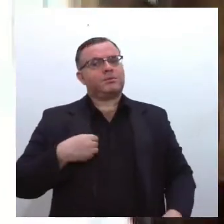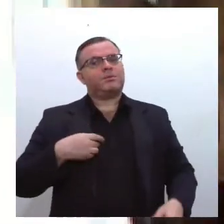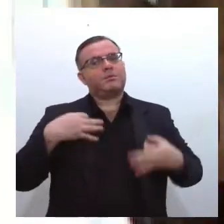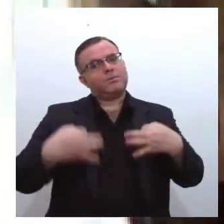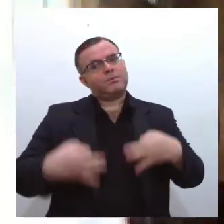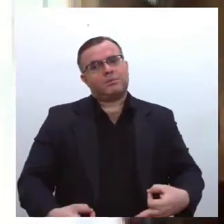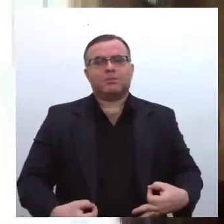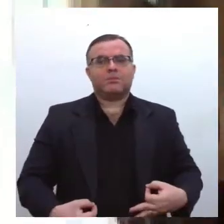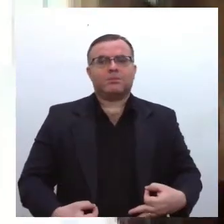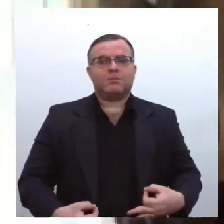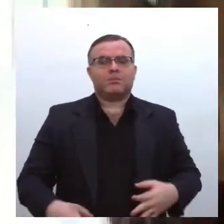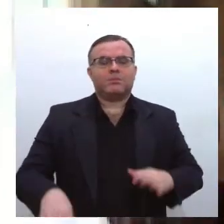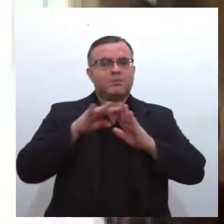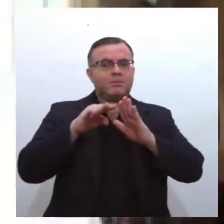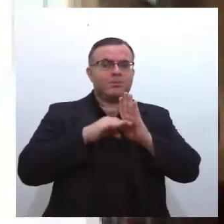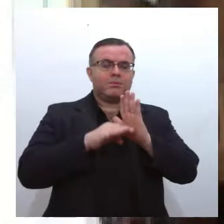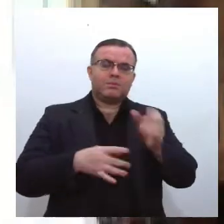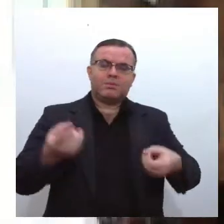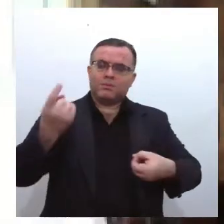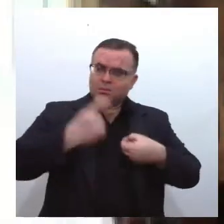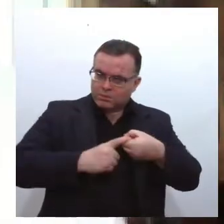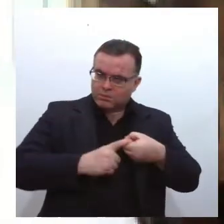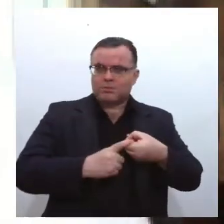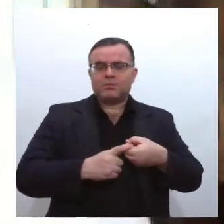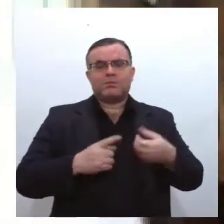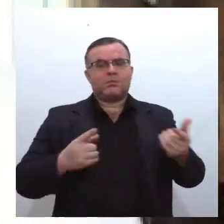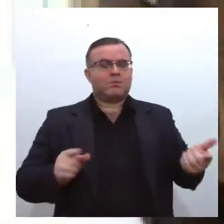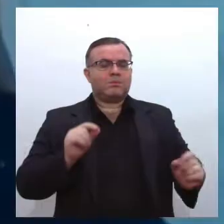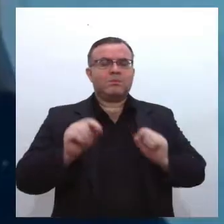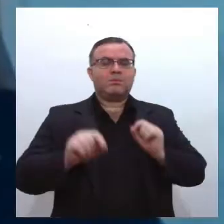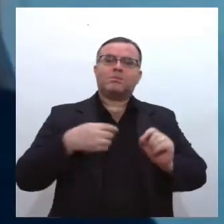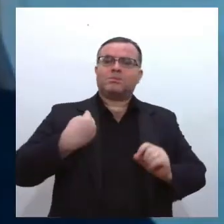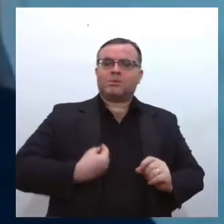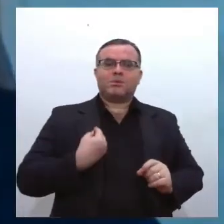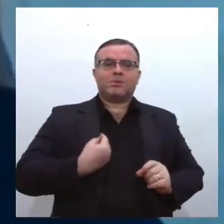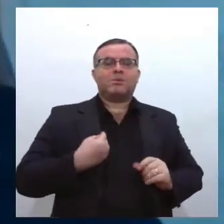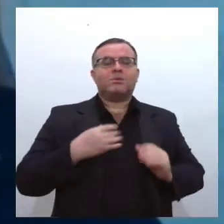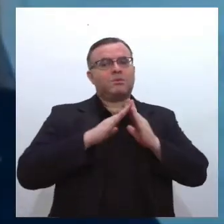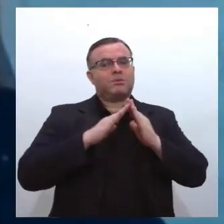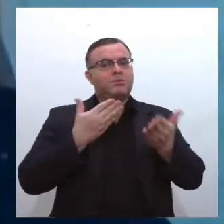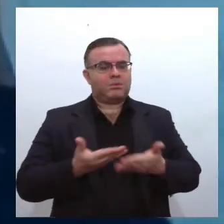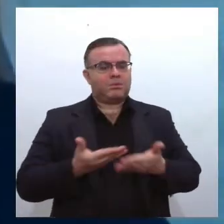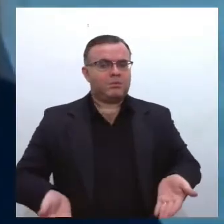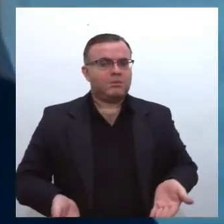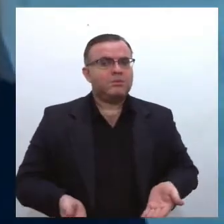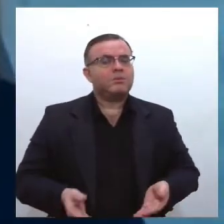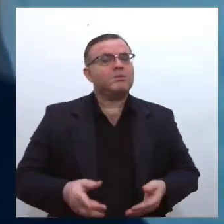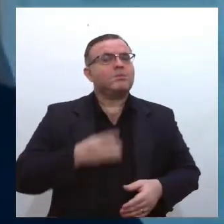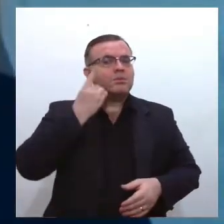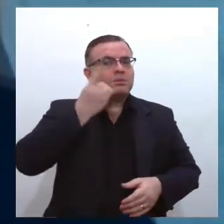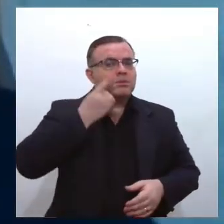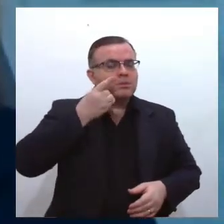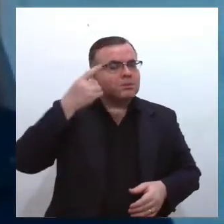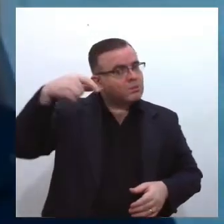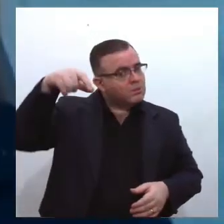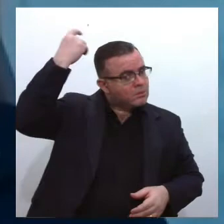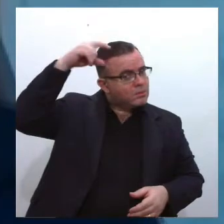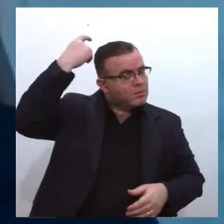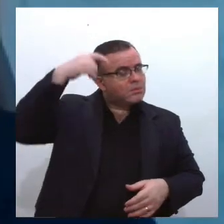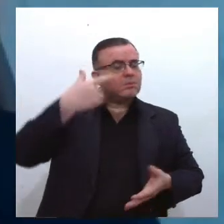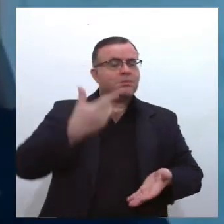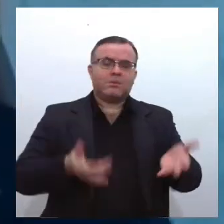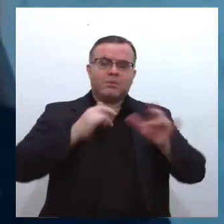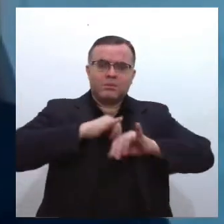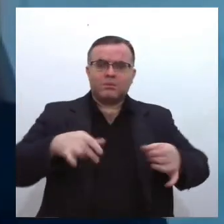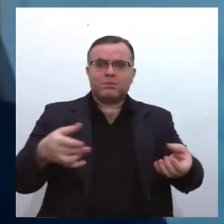plano estadual de retorno às atividades presenciais nas escolas. O deputado Francisco Gualberto usou a palavra para reafirmar